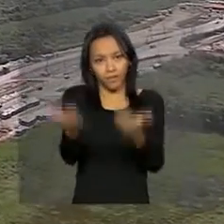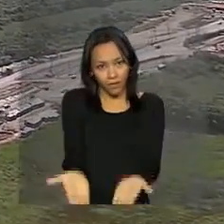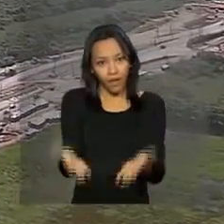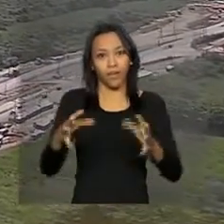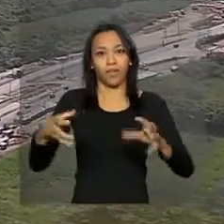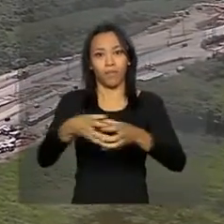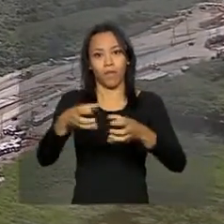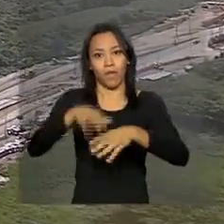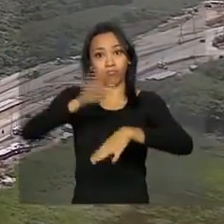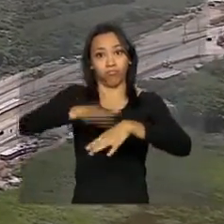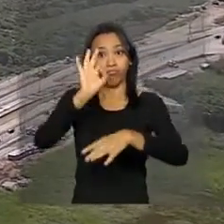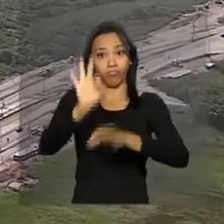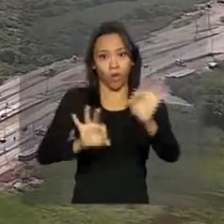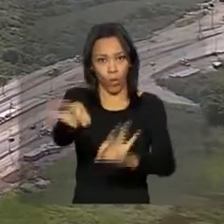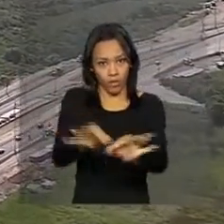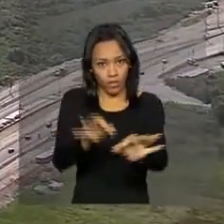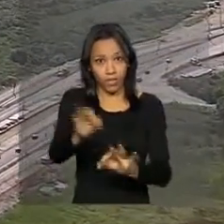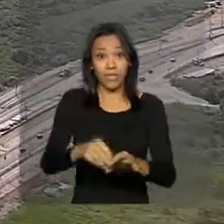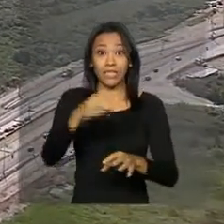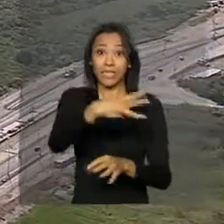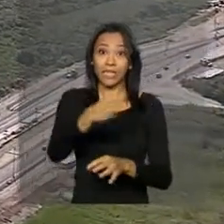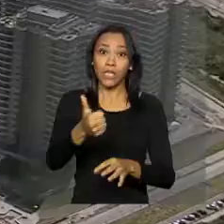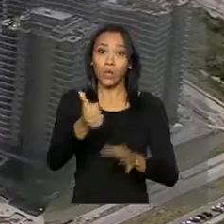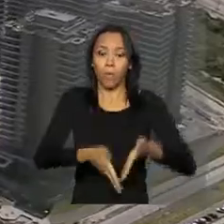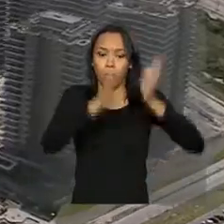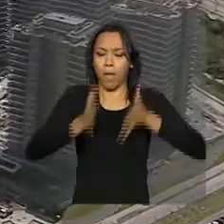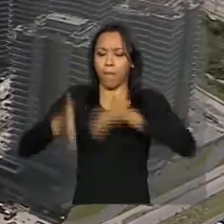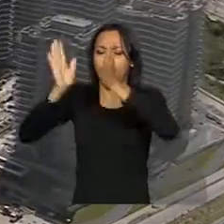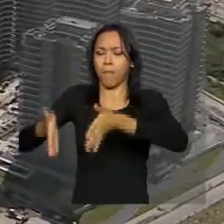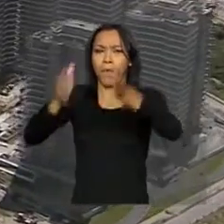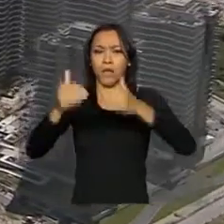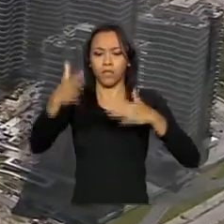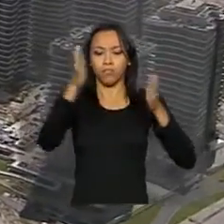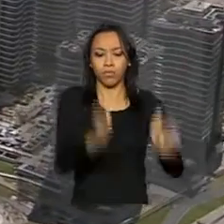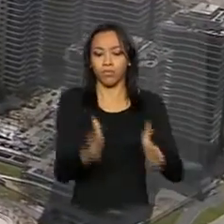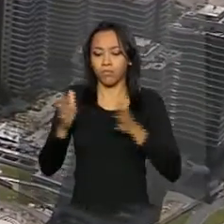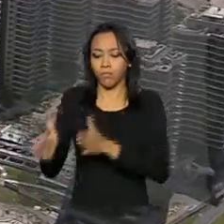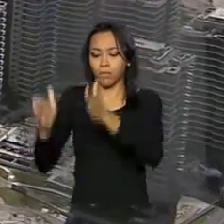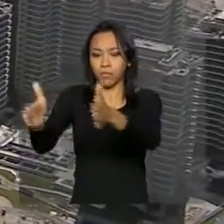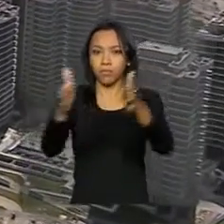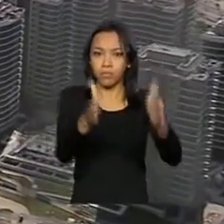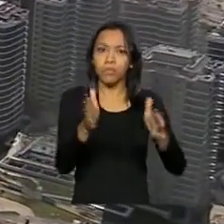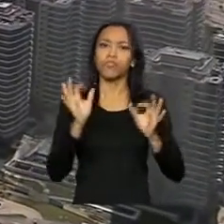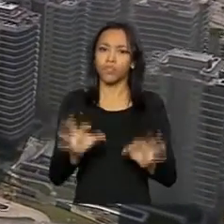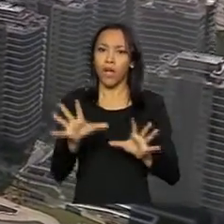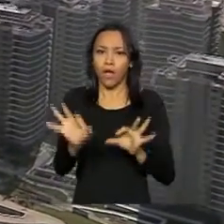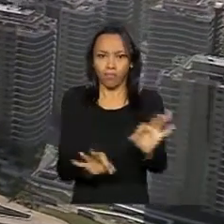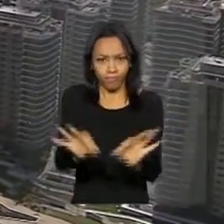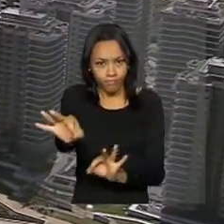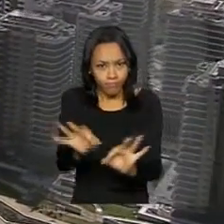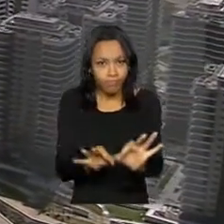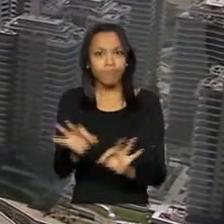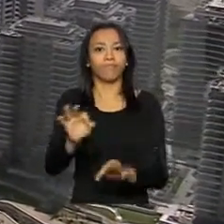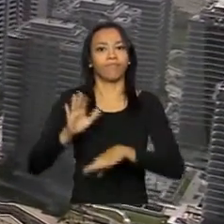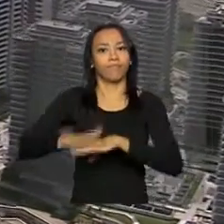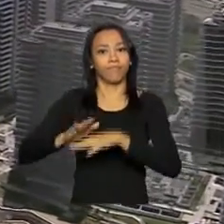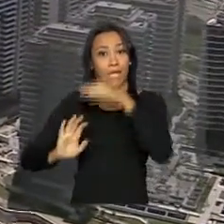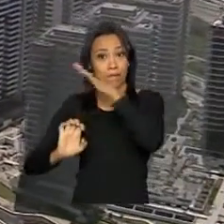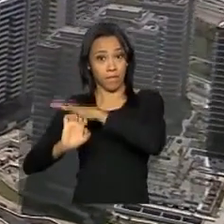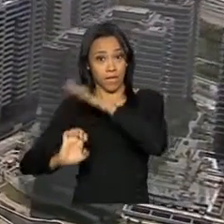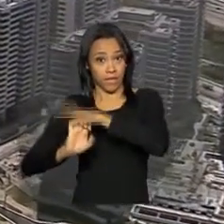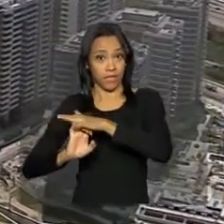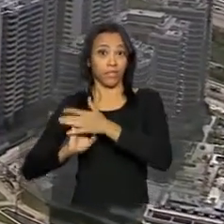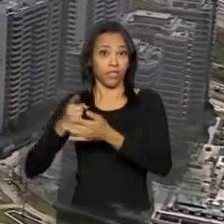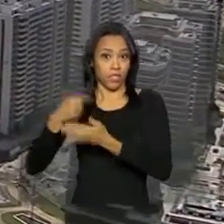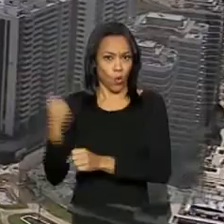Rio 2016. São 31 prédios divididos em 7 condomínios, que já estão sendo comercializados pelas empresas que